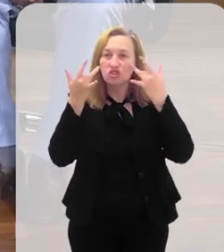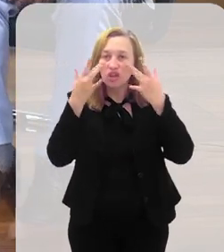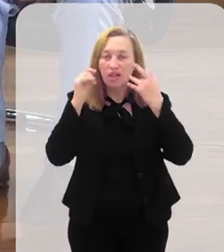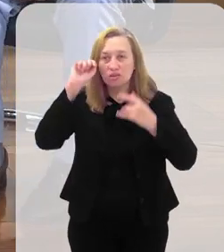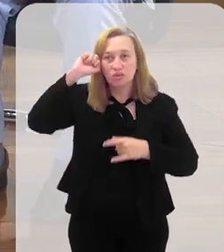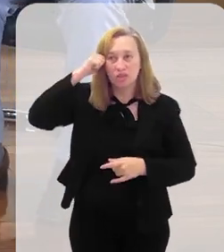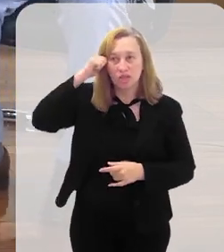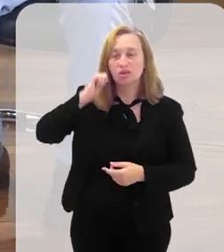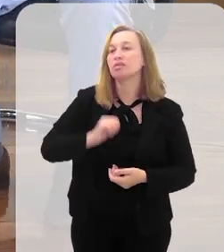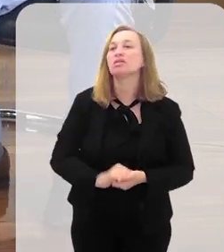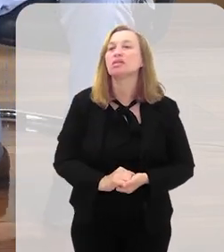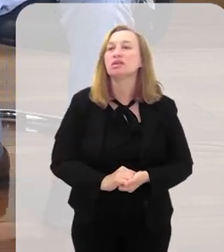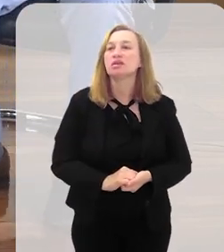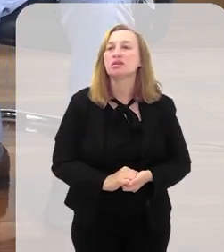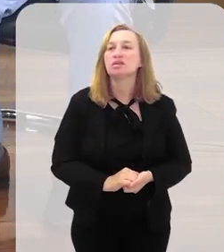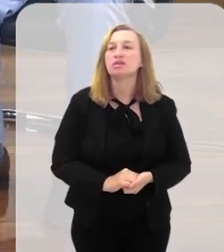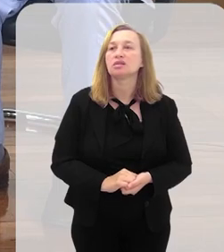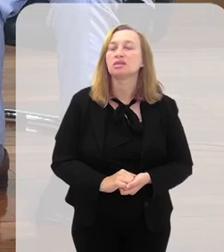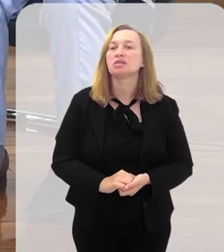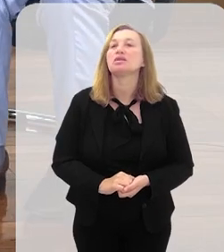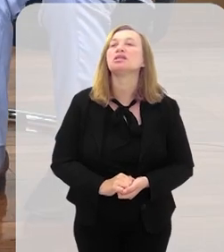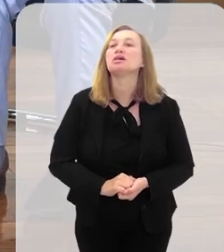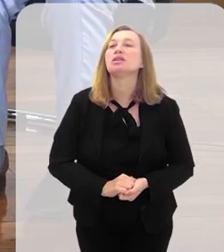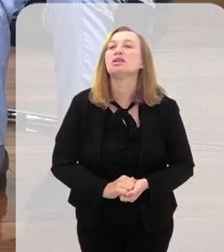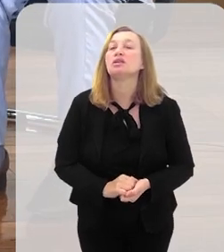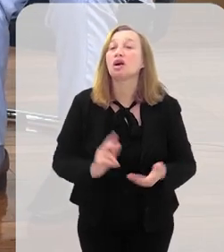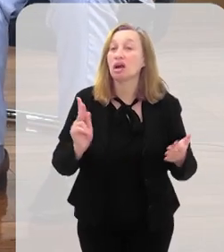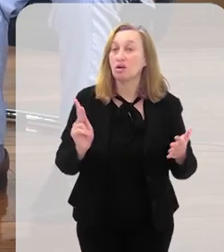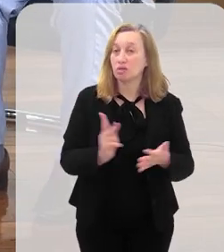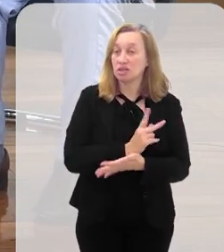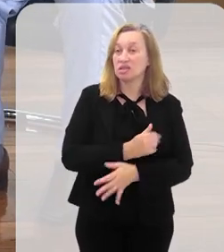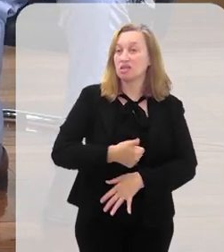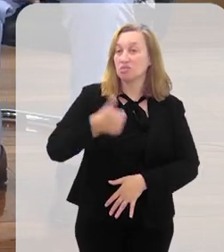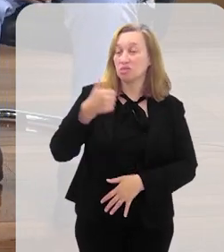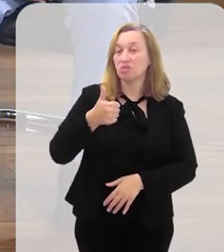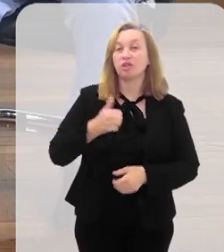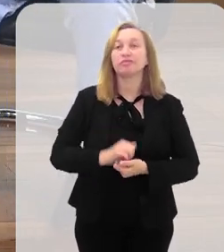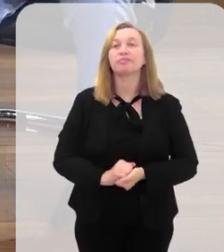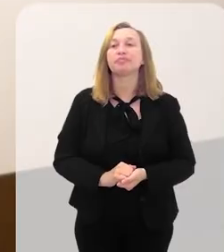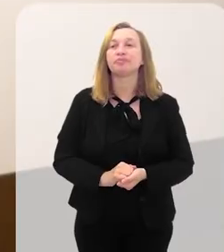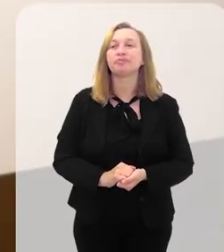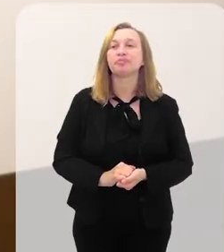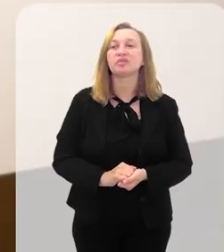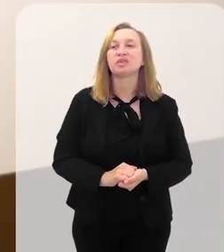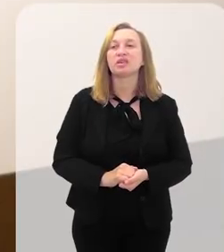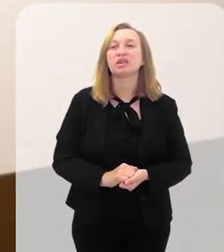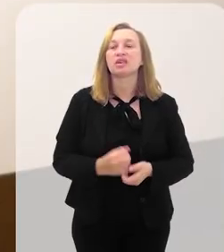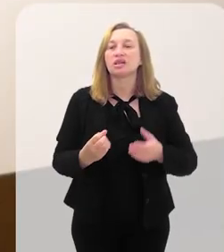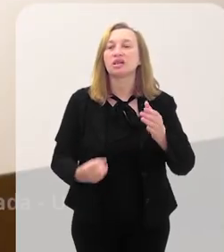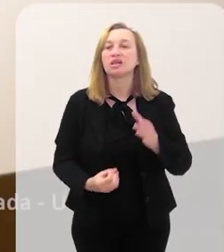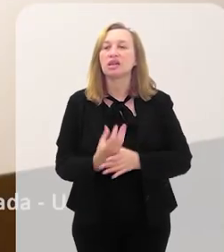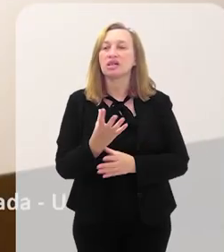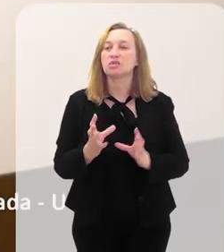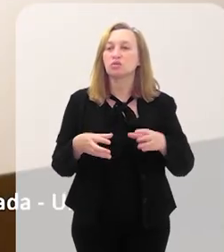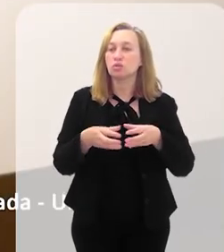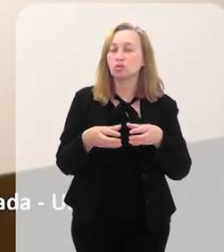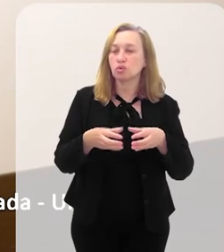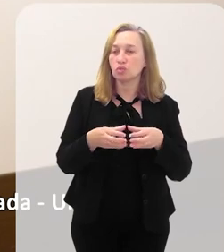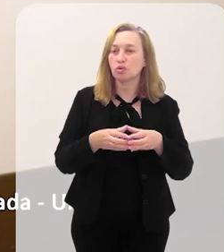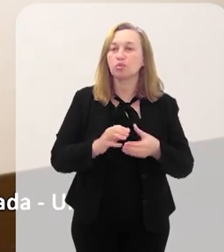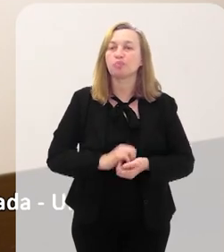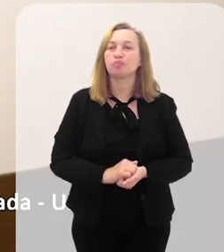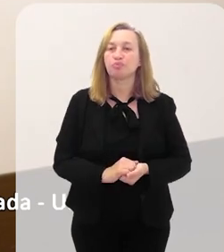dia de nascimento. Isso não é coincidente que aconteceu isso no mesmo dia. Primeiro, é uma construção coletiva,